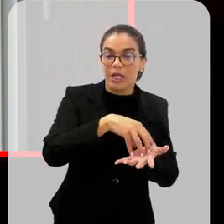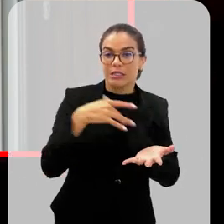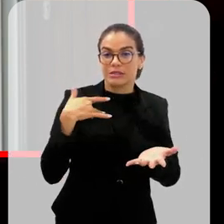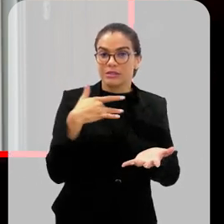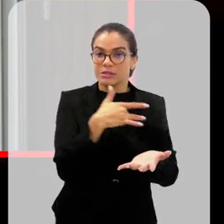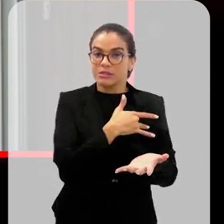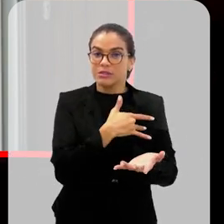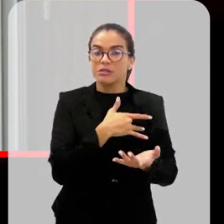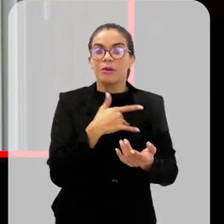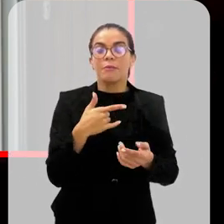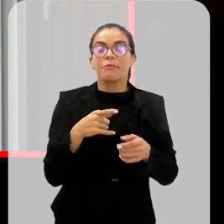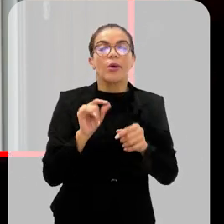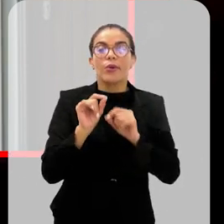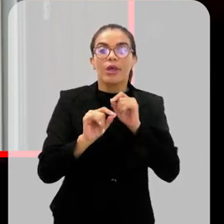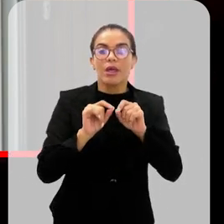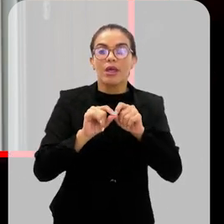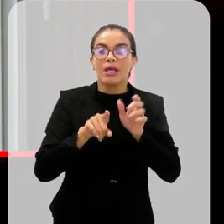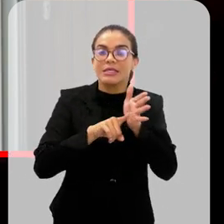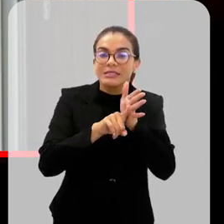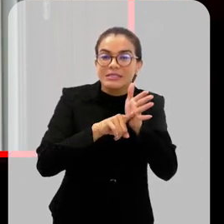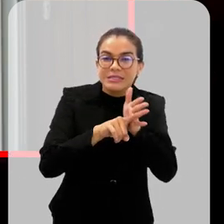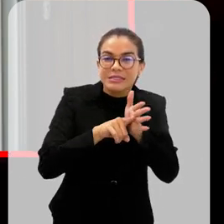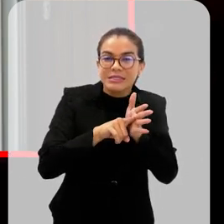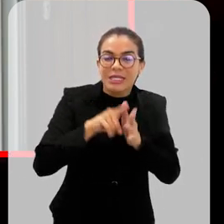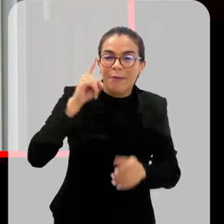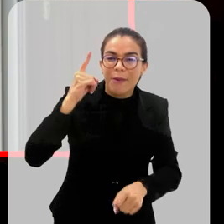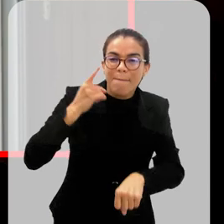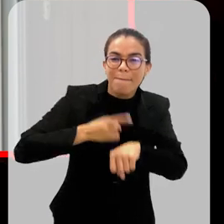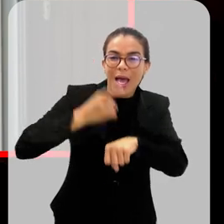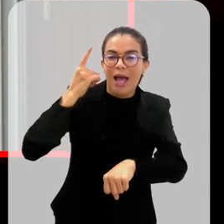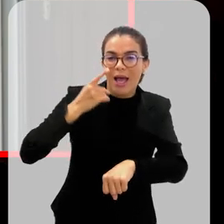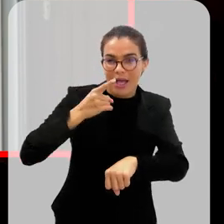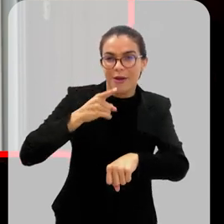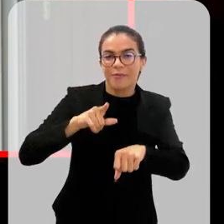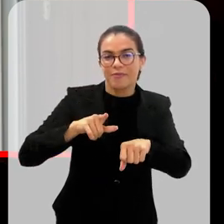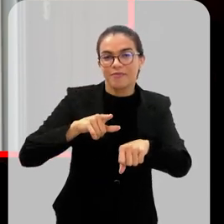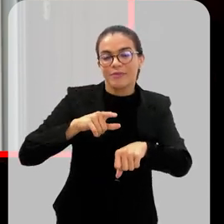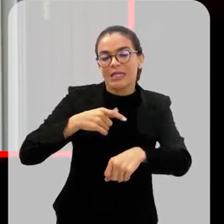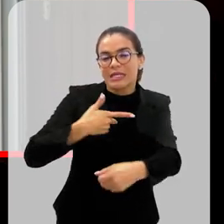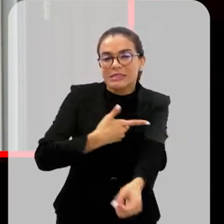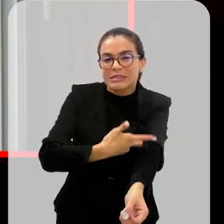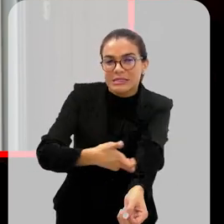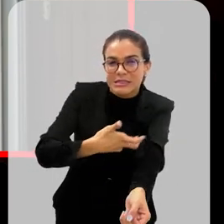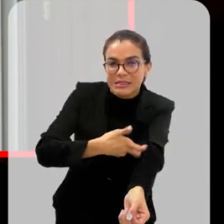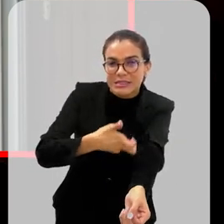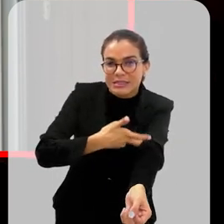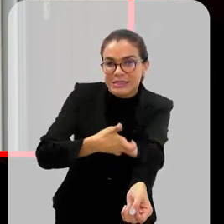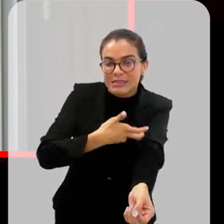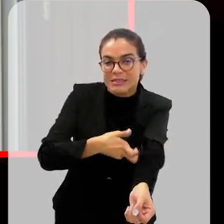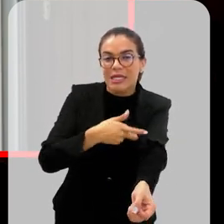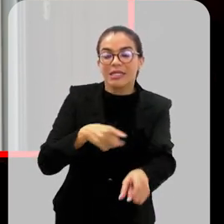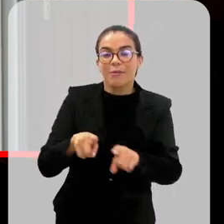posto de saúde para poder fazer aquele exame rápido ali de sangue. E se hidrate.